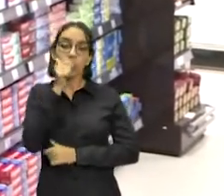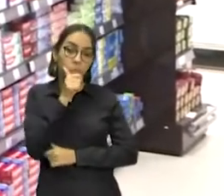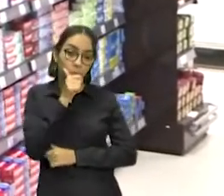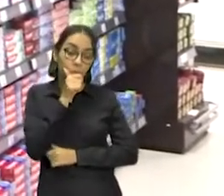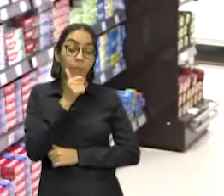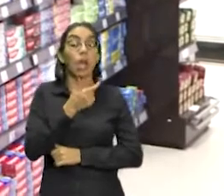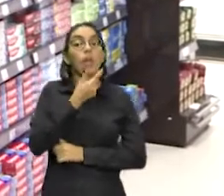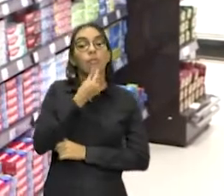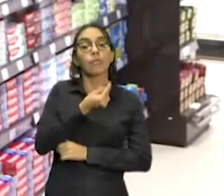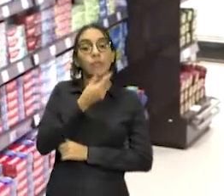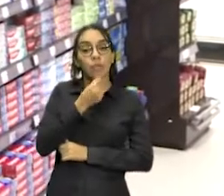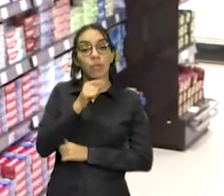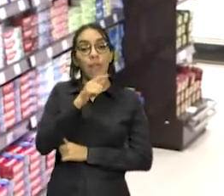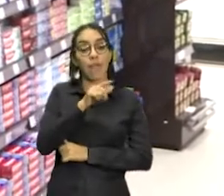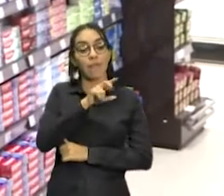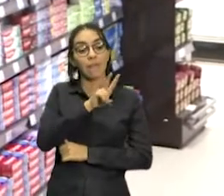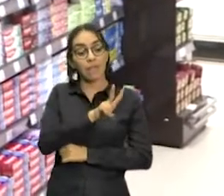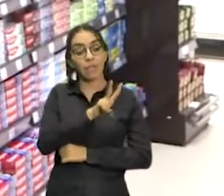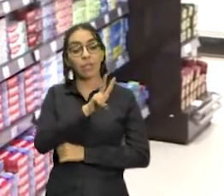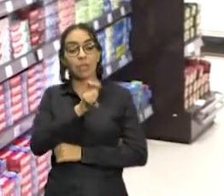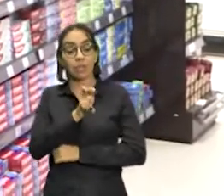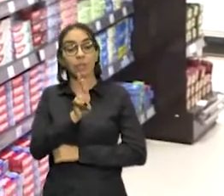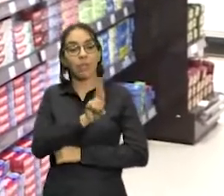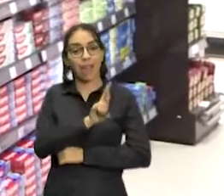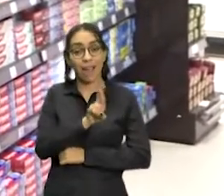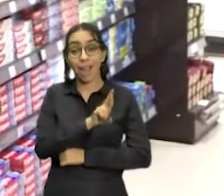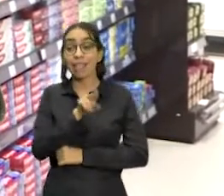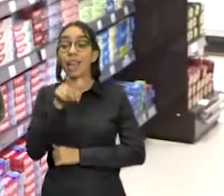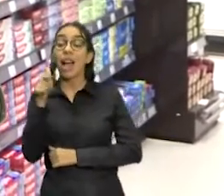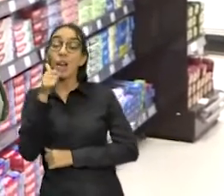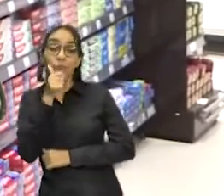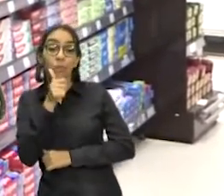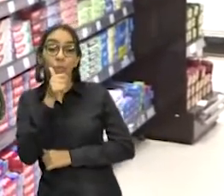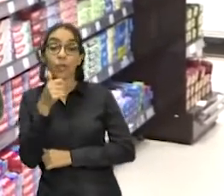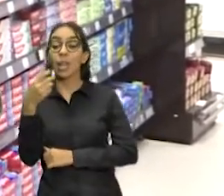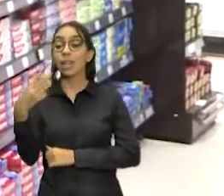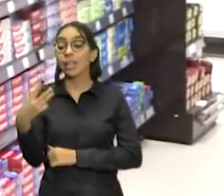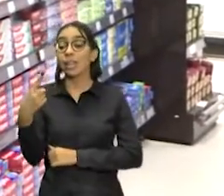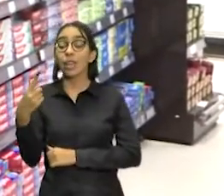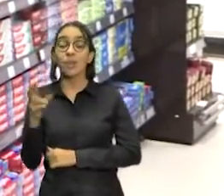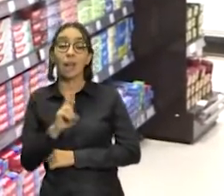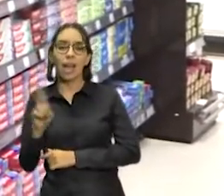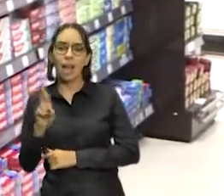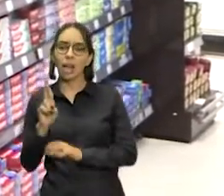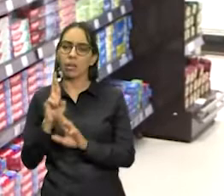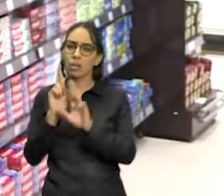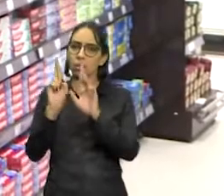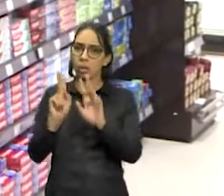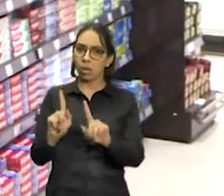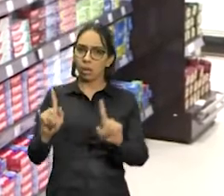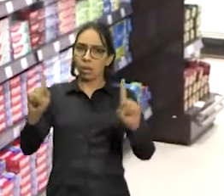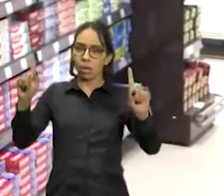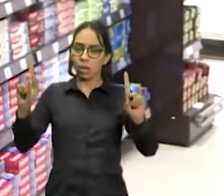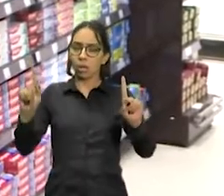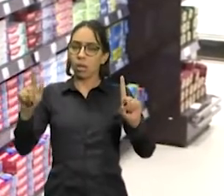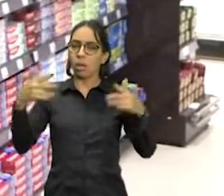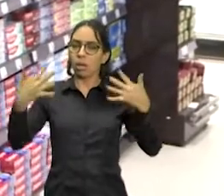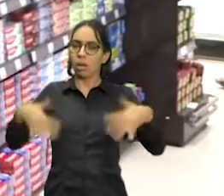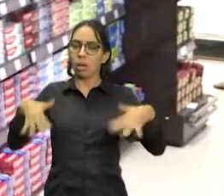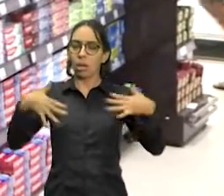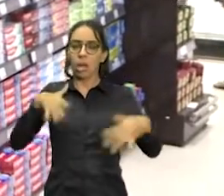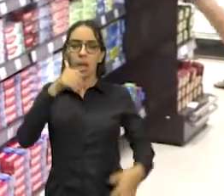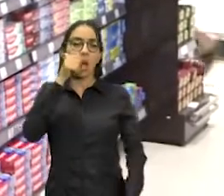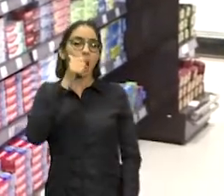custa em média de R$ 25,00, a feminina custa R$ 31,00. É uma diferença que deixa muitas mulheres curiosas.